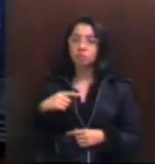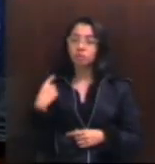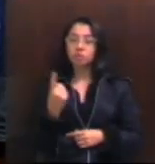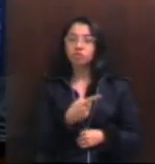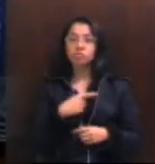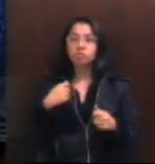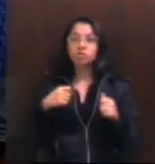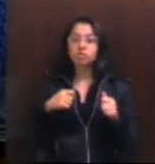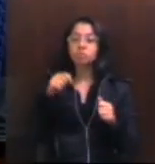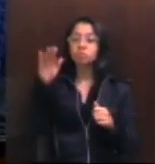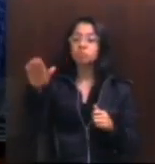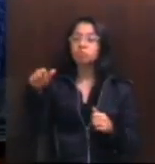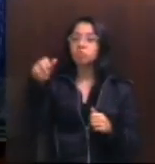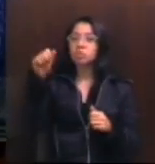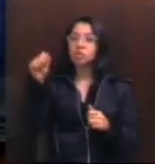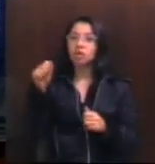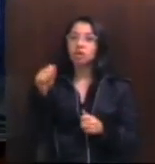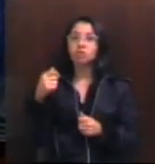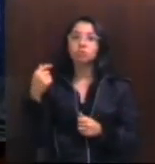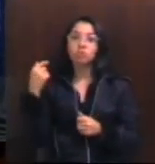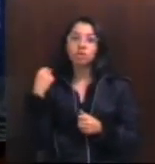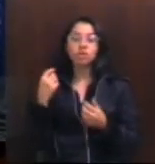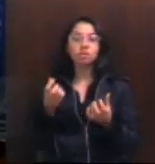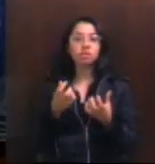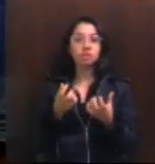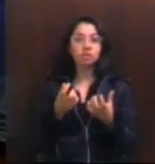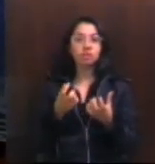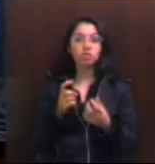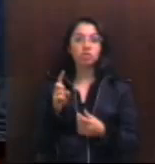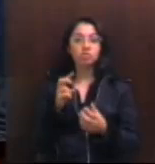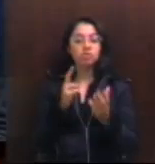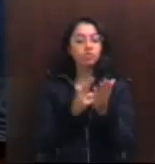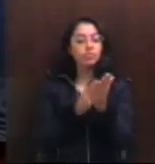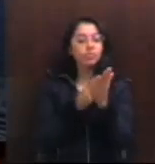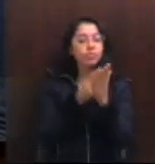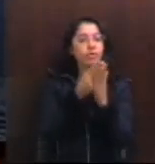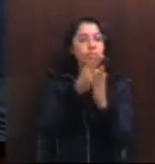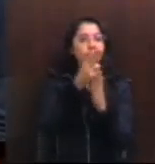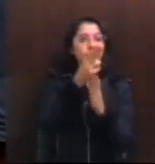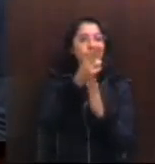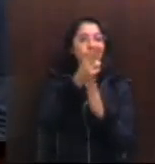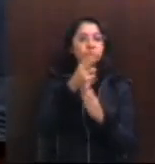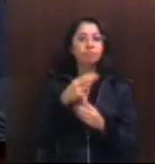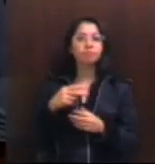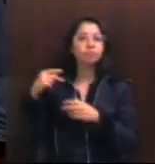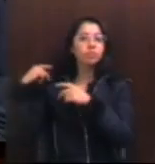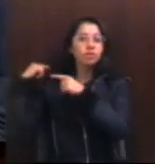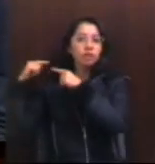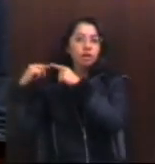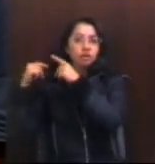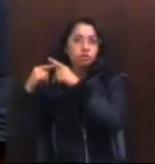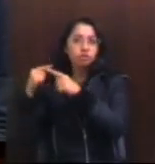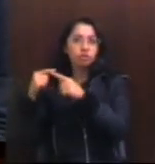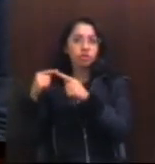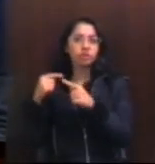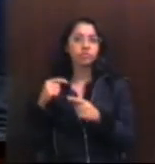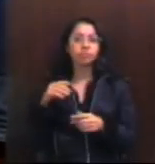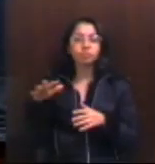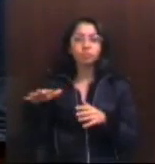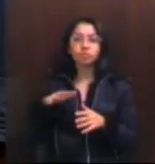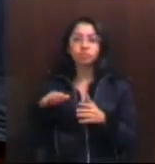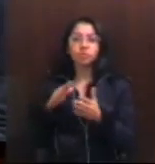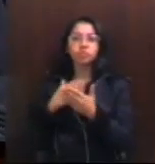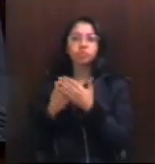estudantil brasileiro, e não o caminho percorrido por ele, a história do movimento estudantil brasileiro é a história da luta pela democracia.